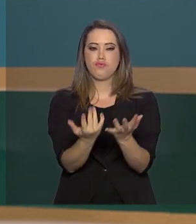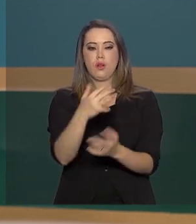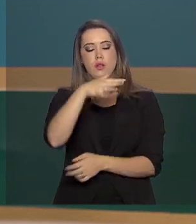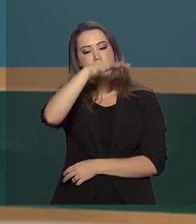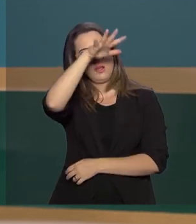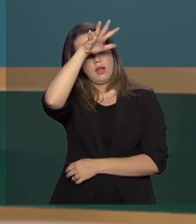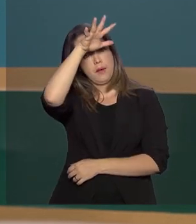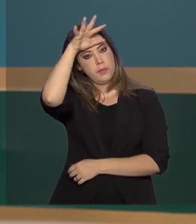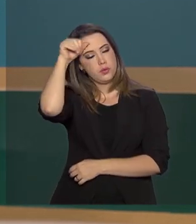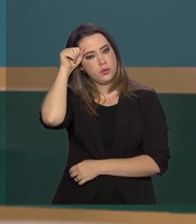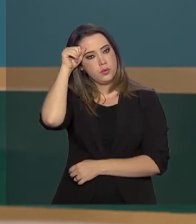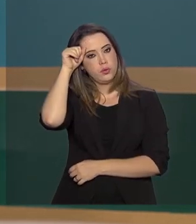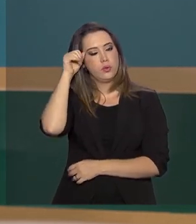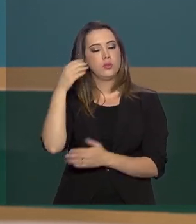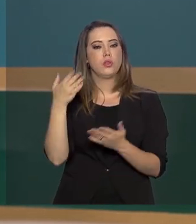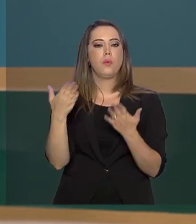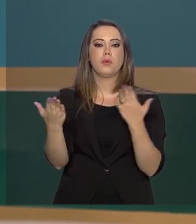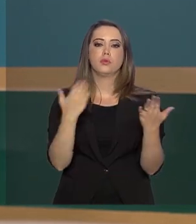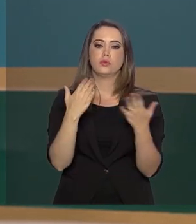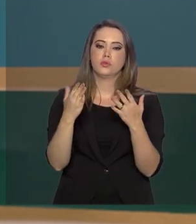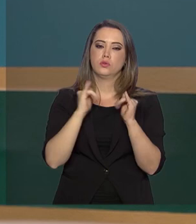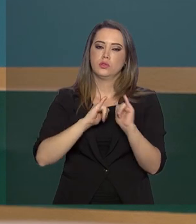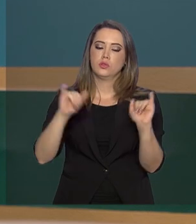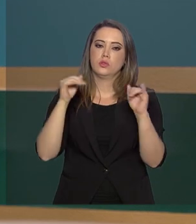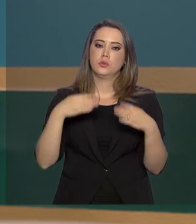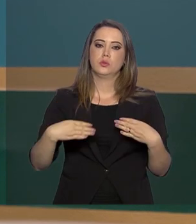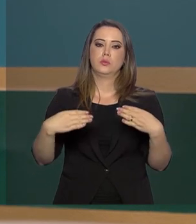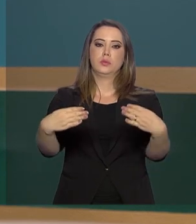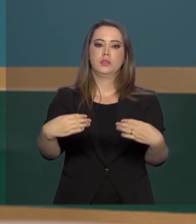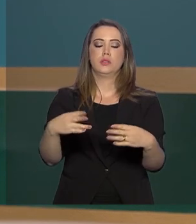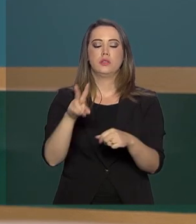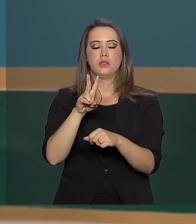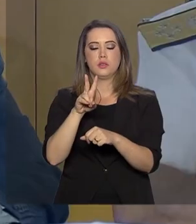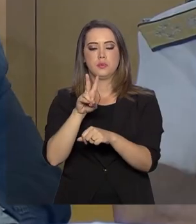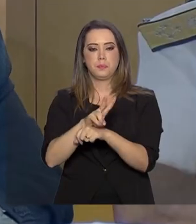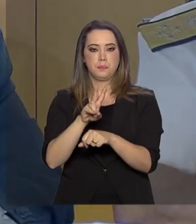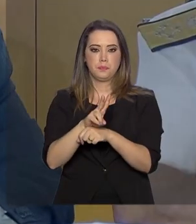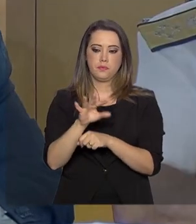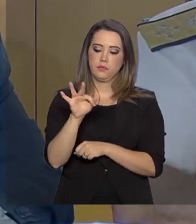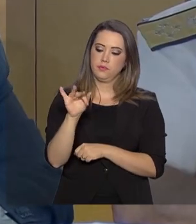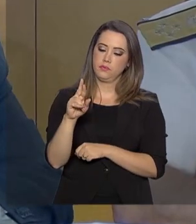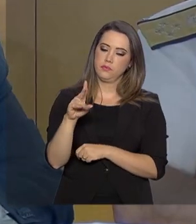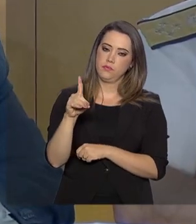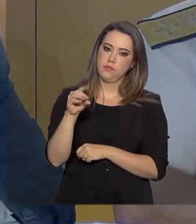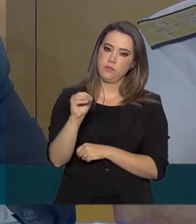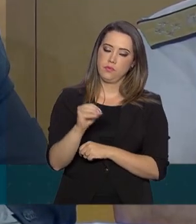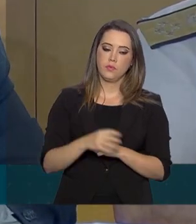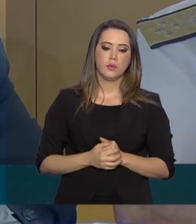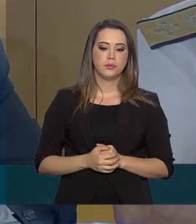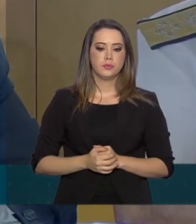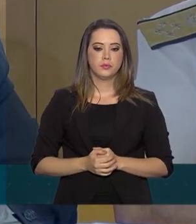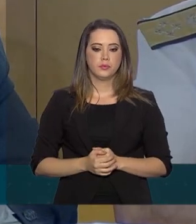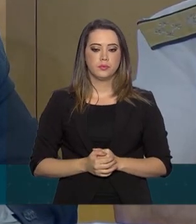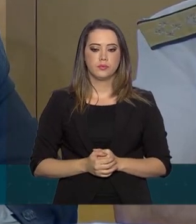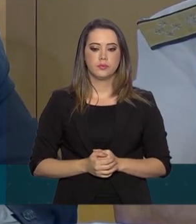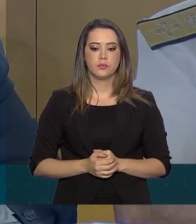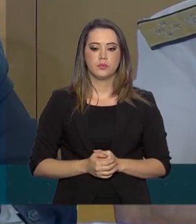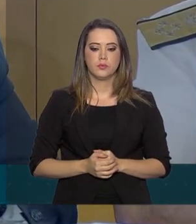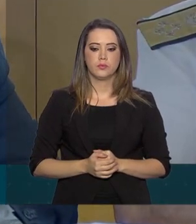divulgado hoje pelo ministro da Defesa, Fernando Azevedo. Em relação à